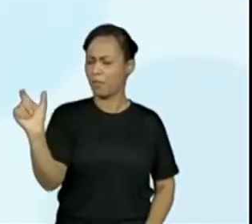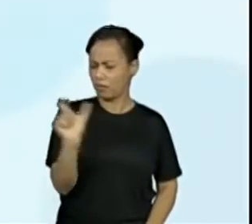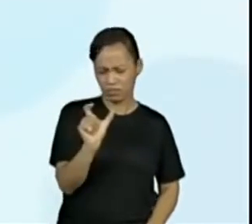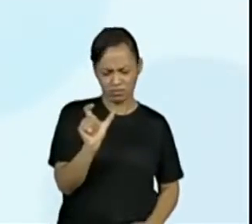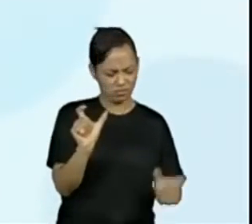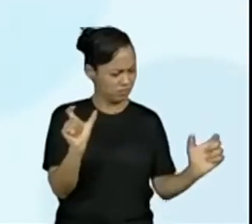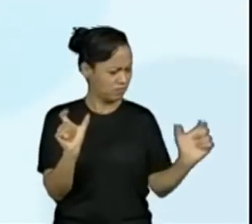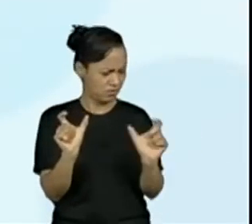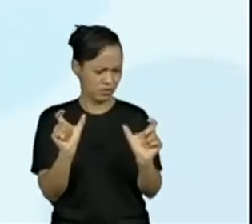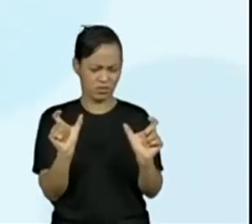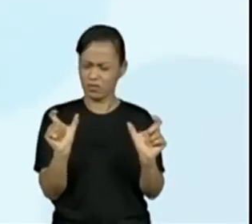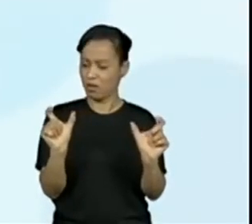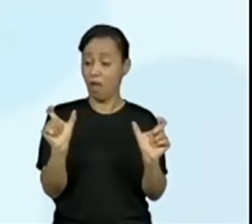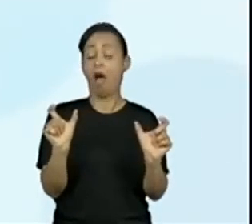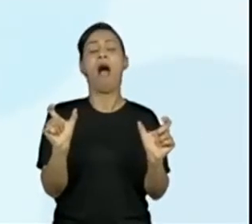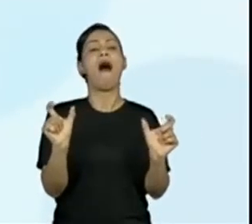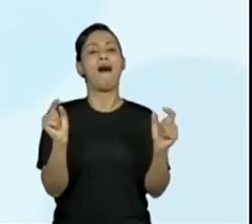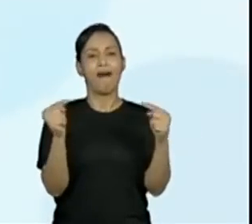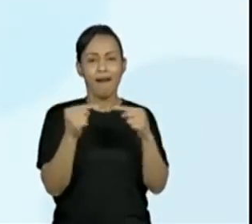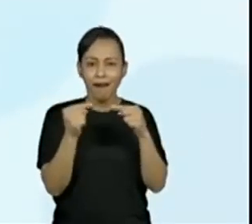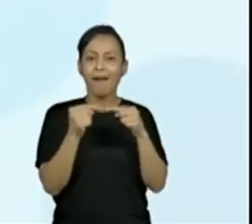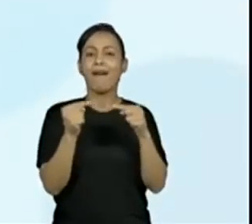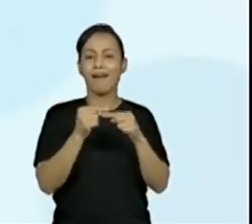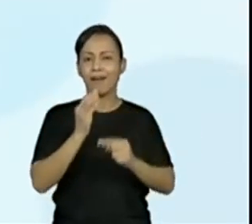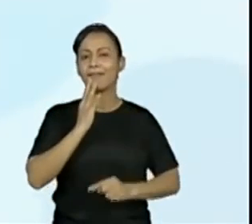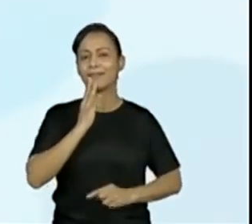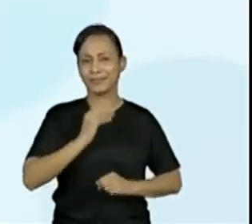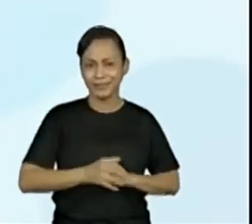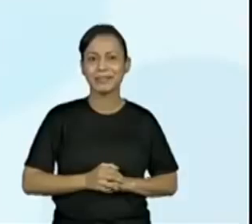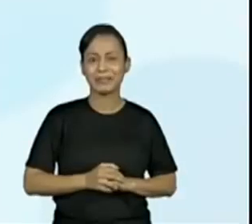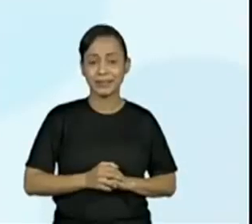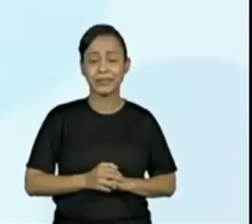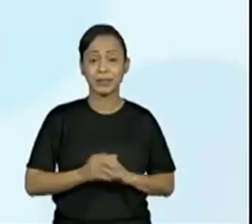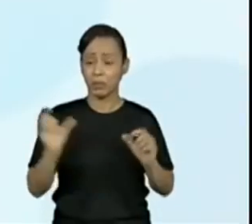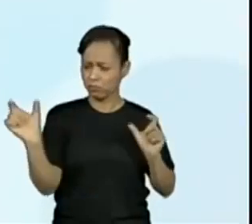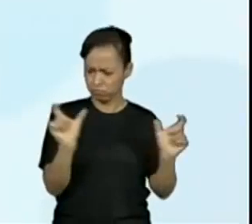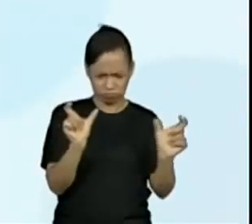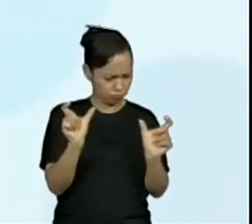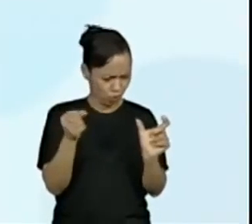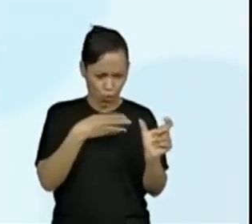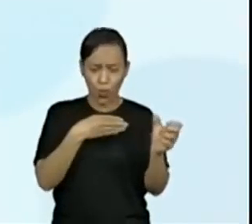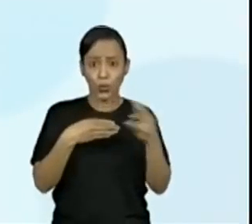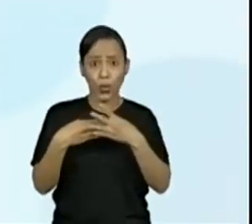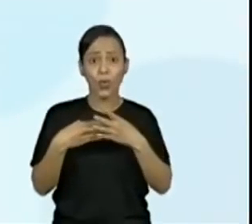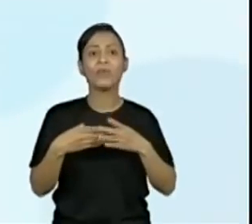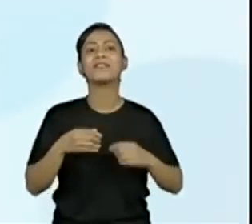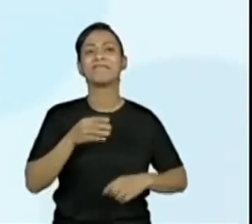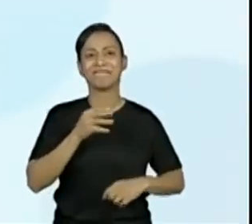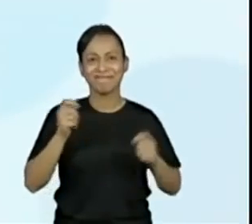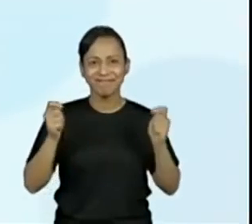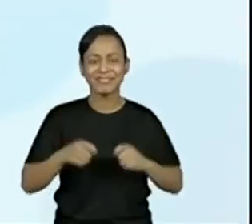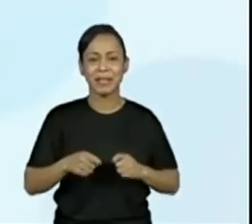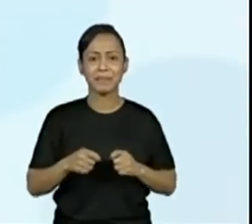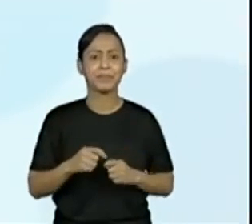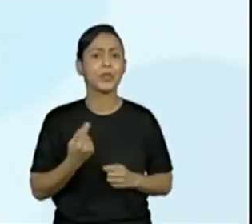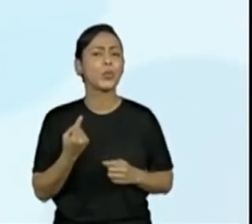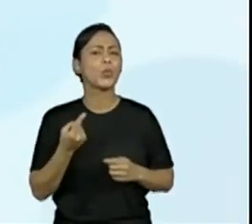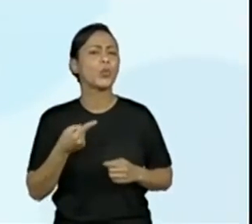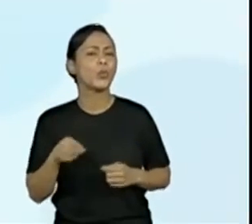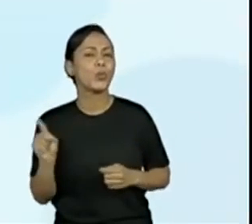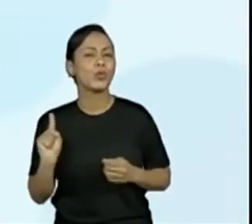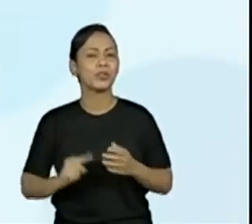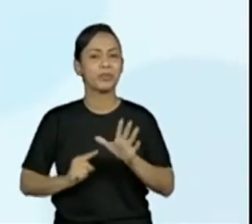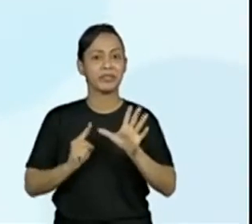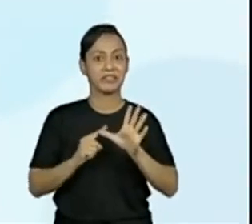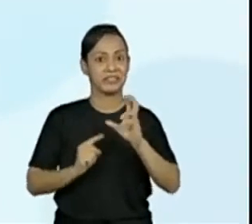conhecidas e ou memorizadas, estáveis, como o próprio nome e o do colega. E a última habilidade, que é uma